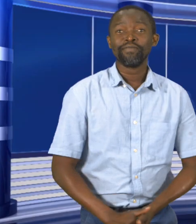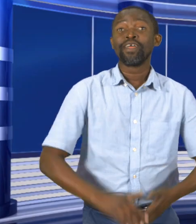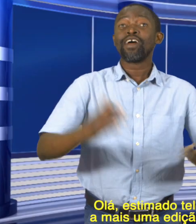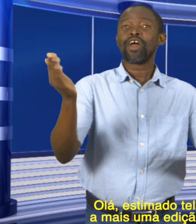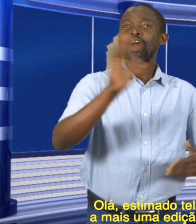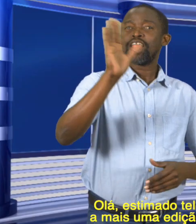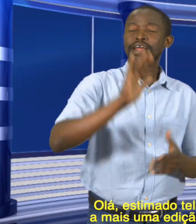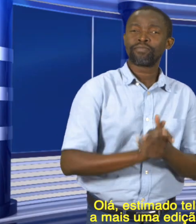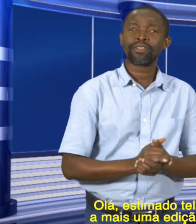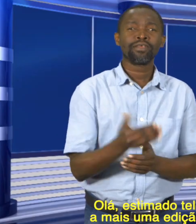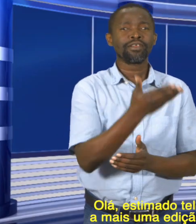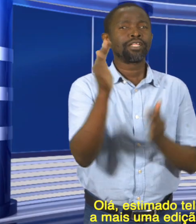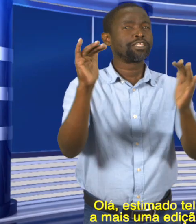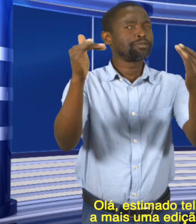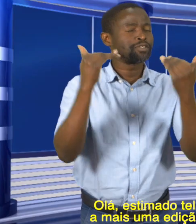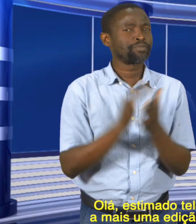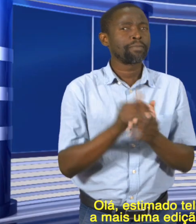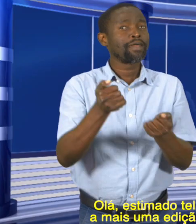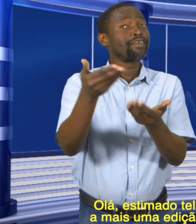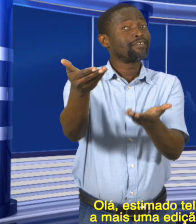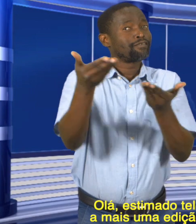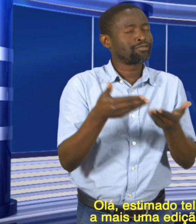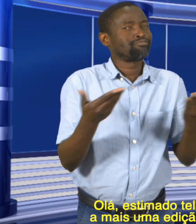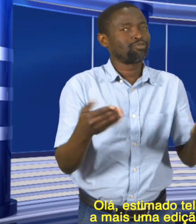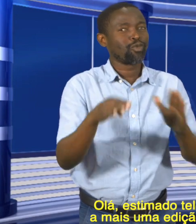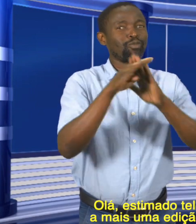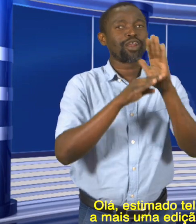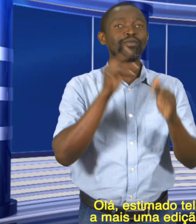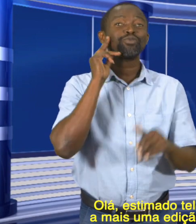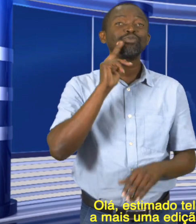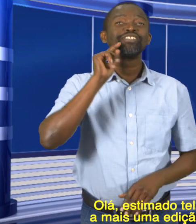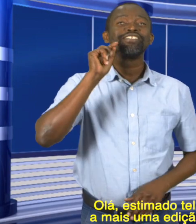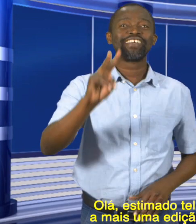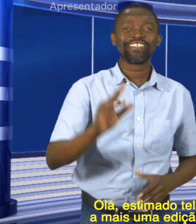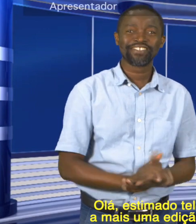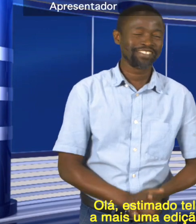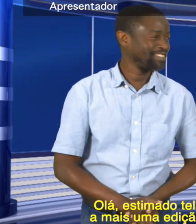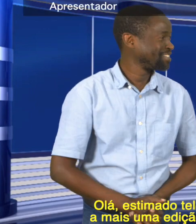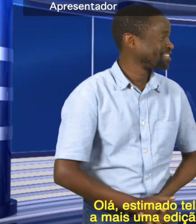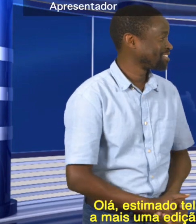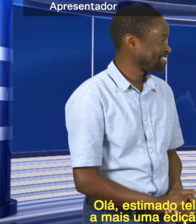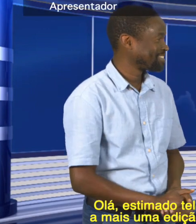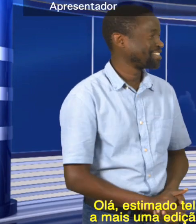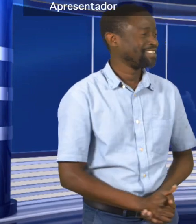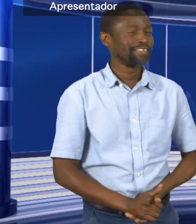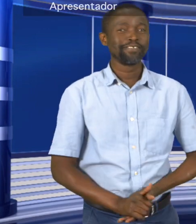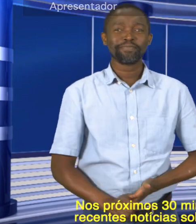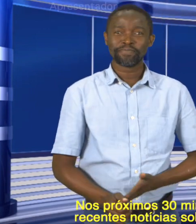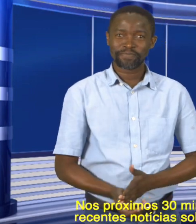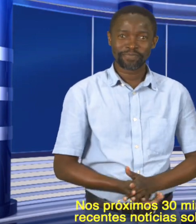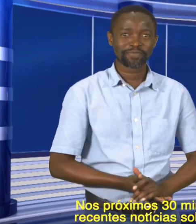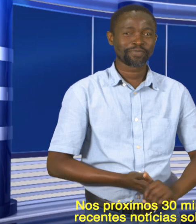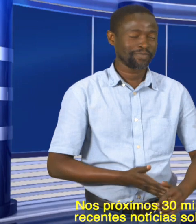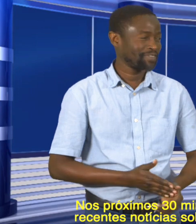Olá, estimado telespectador. Seja bem-vindo a mais uma edição do programa da TV Surdo.